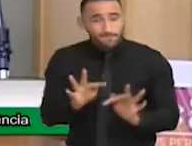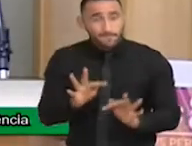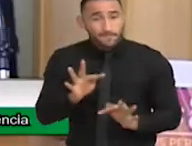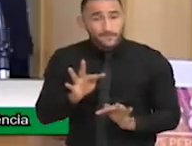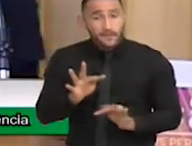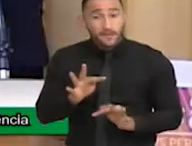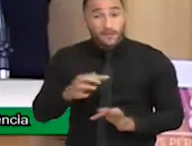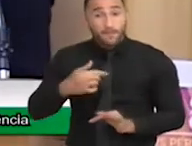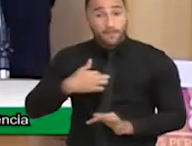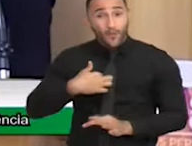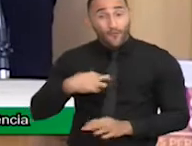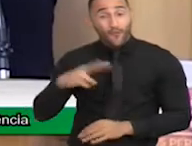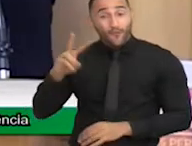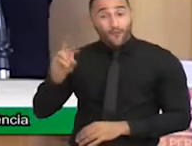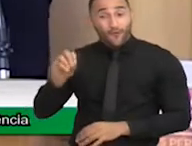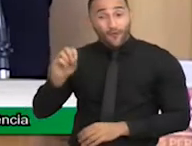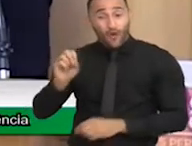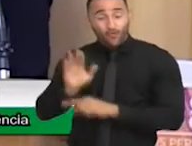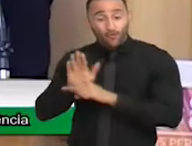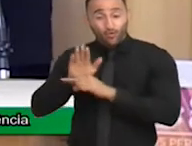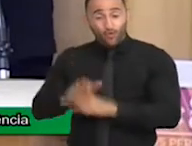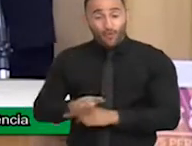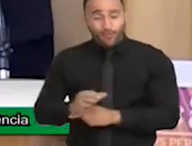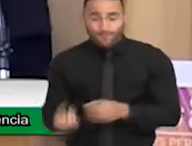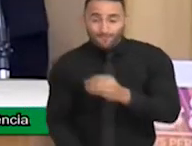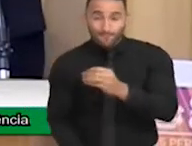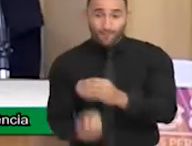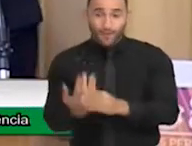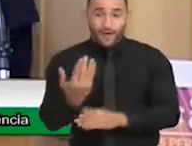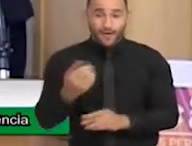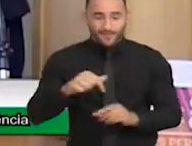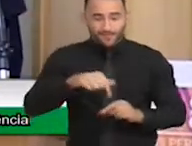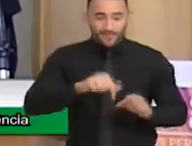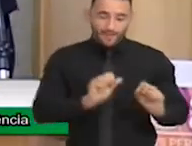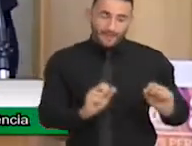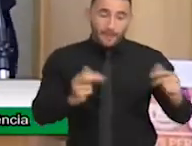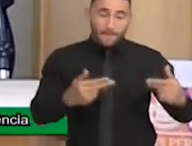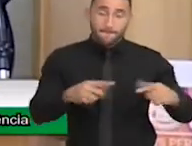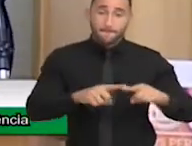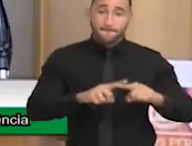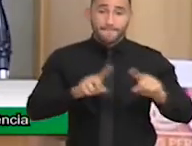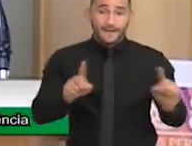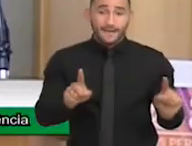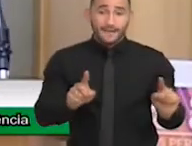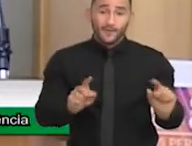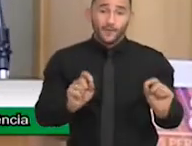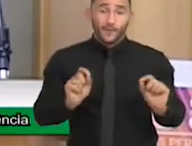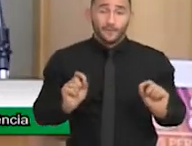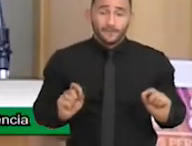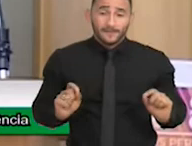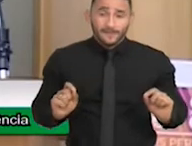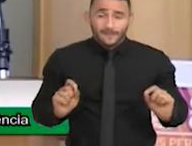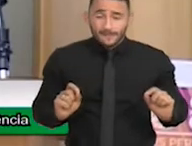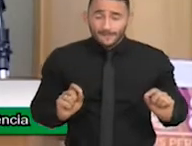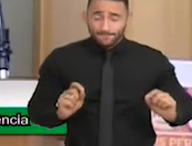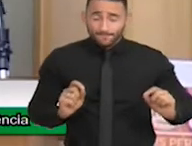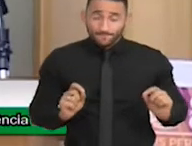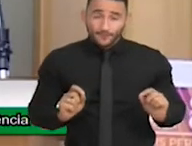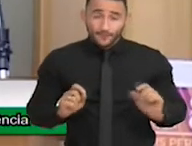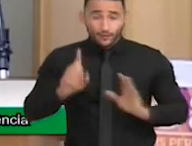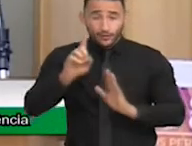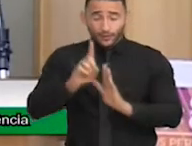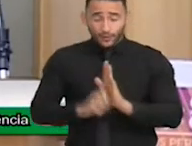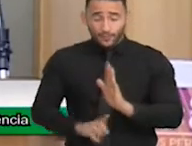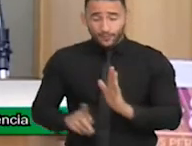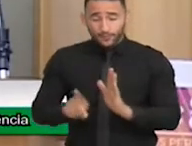ajudou a construir há tantos anos atrás, mas que no quesito de uma pessoa